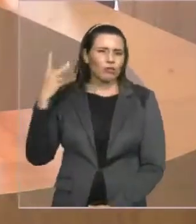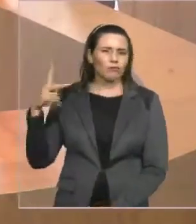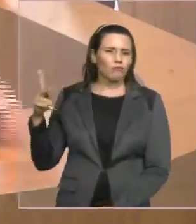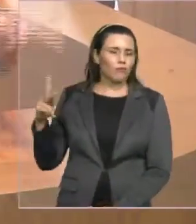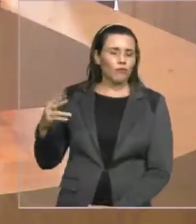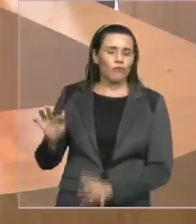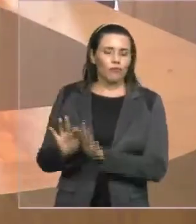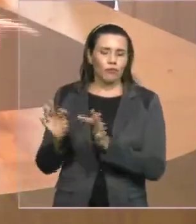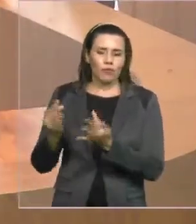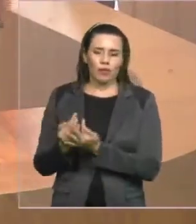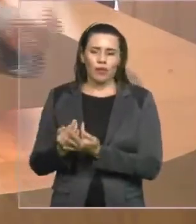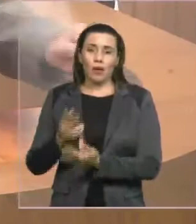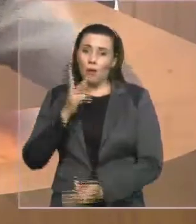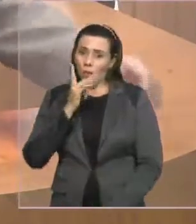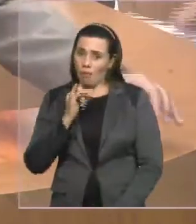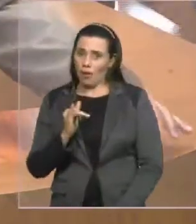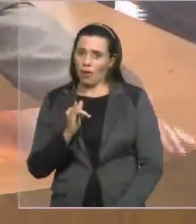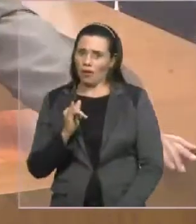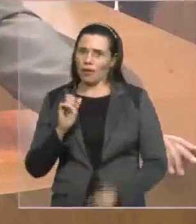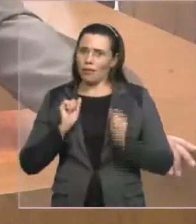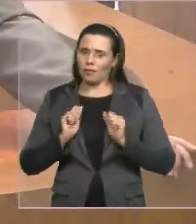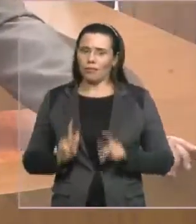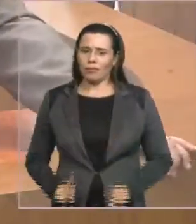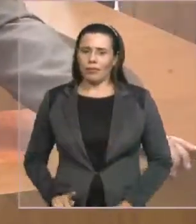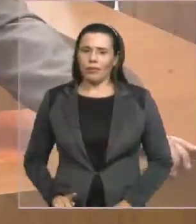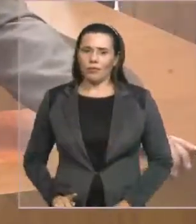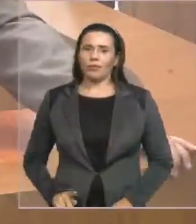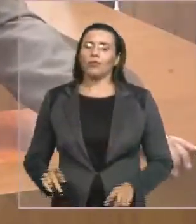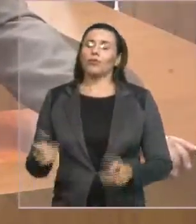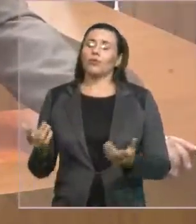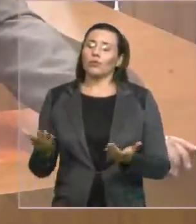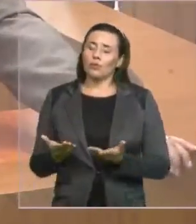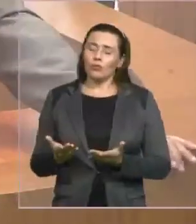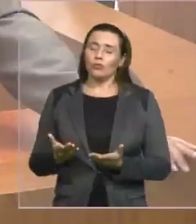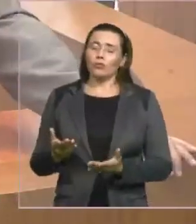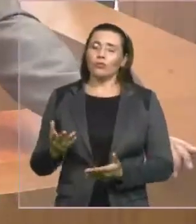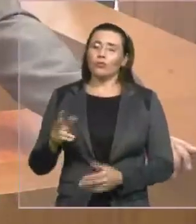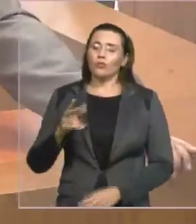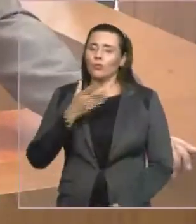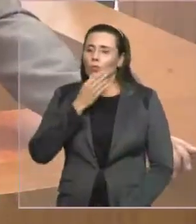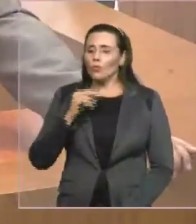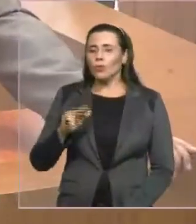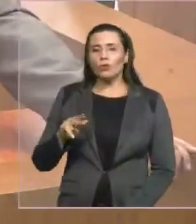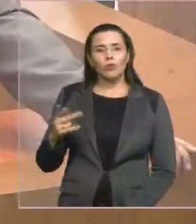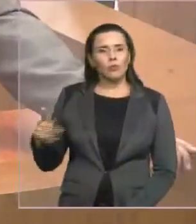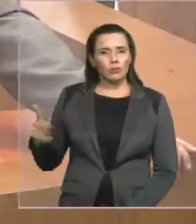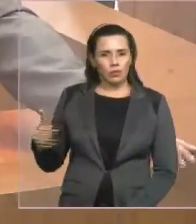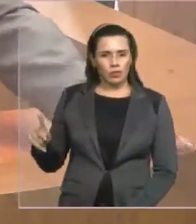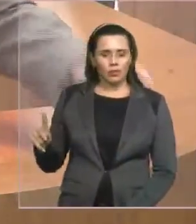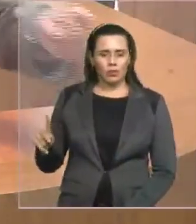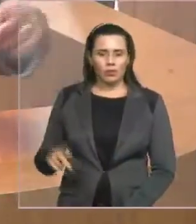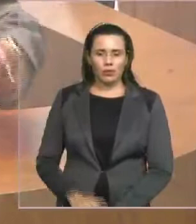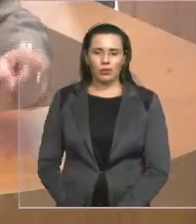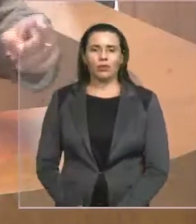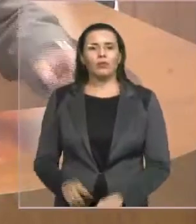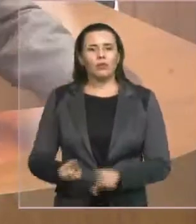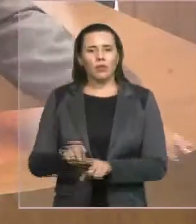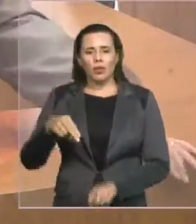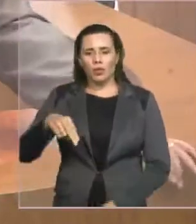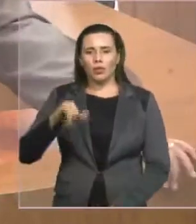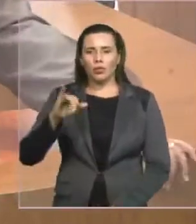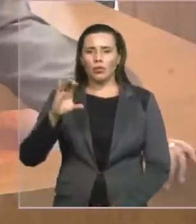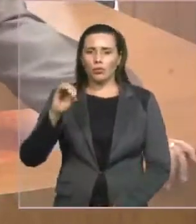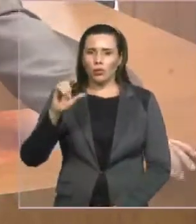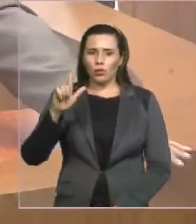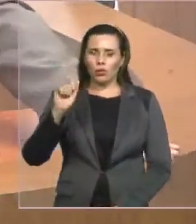O irmão dele hoje que é vice, procurador eleitoral. Doutor Nicolau também é oriundo da